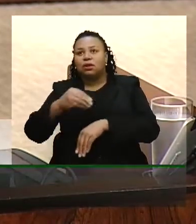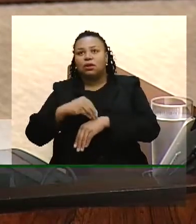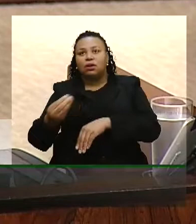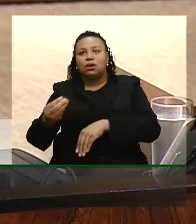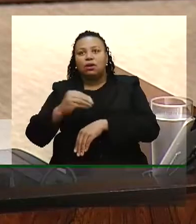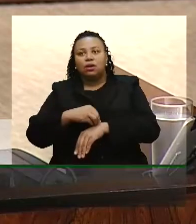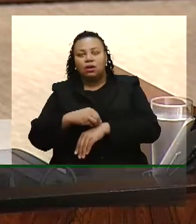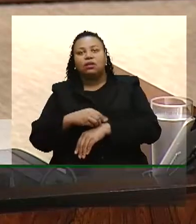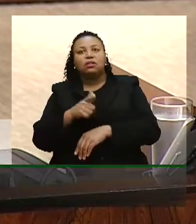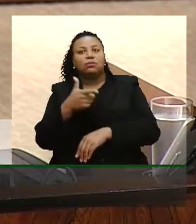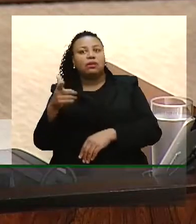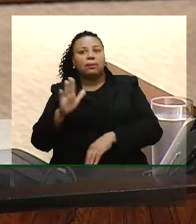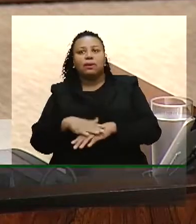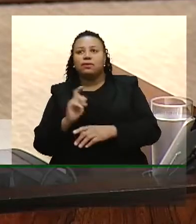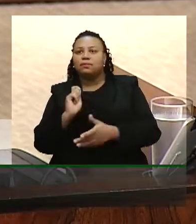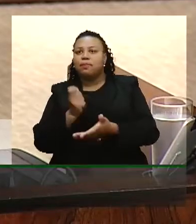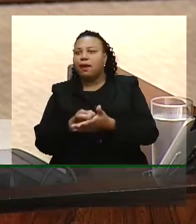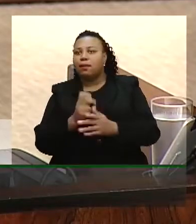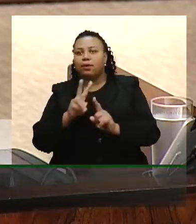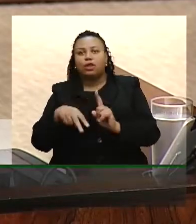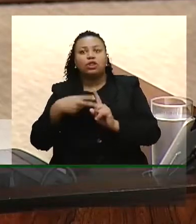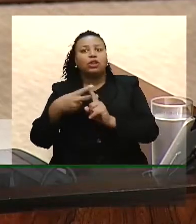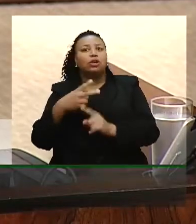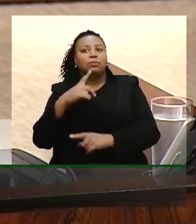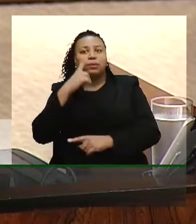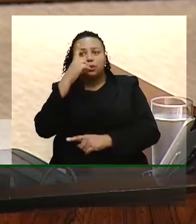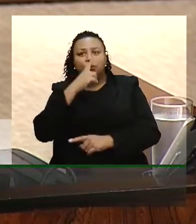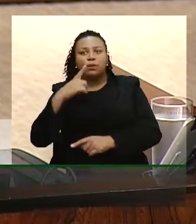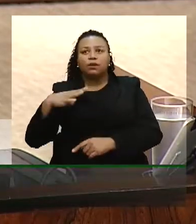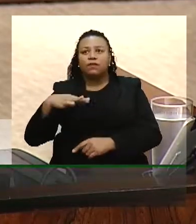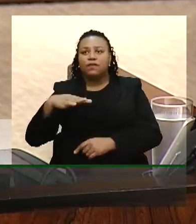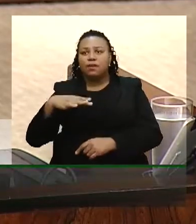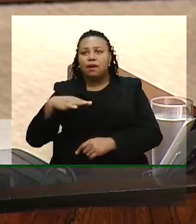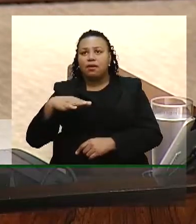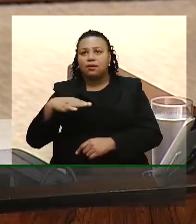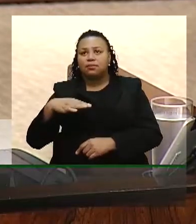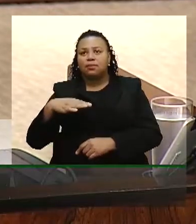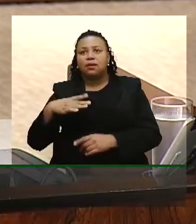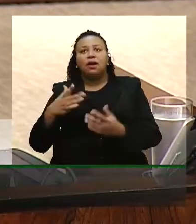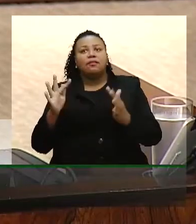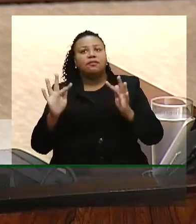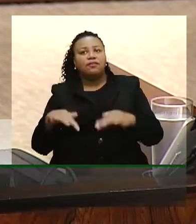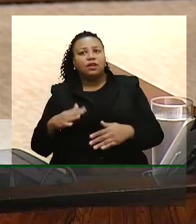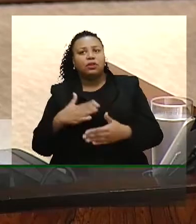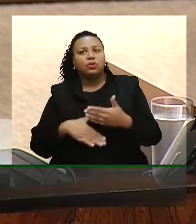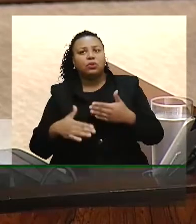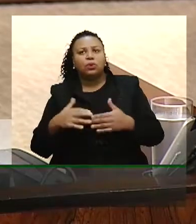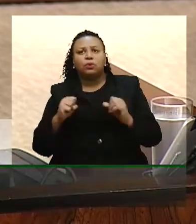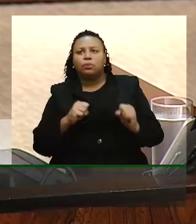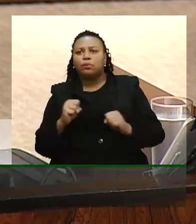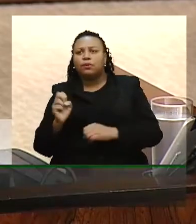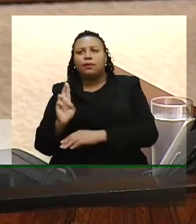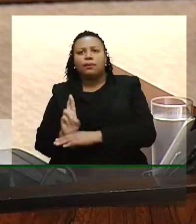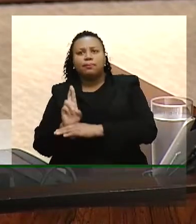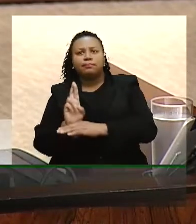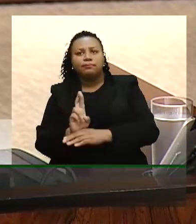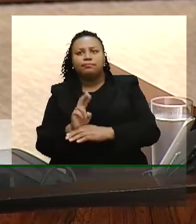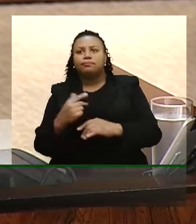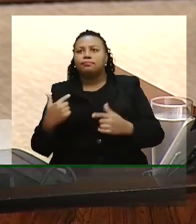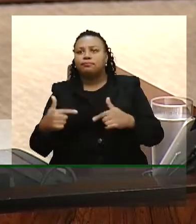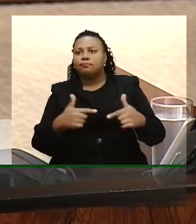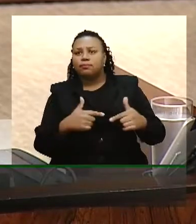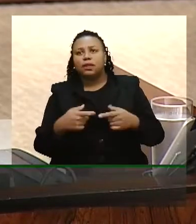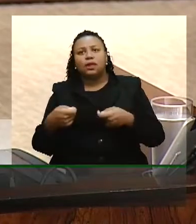Não haverá mais pagamento em dobro para os domingos e feriados. Acaba todo o poder da representação dos trabalhadores